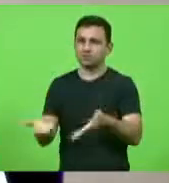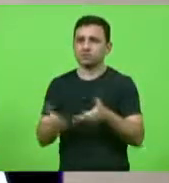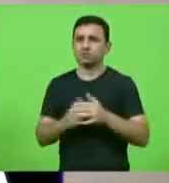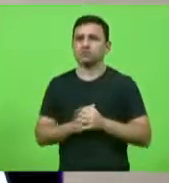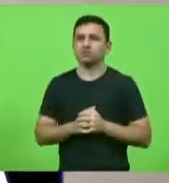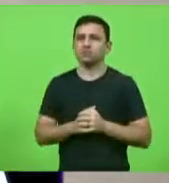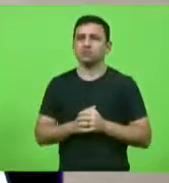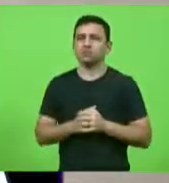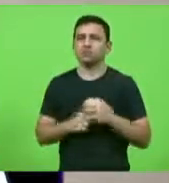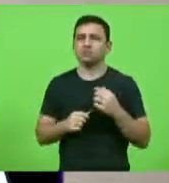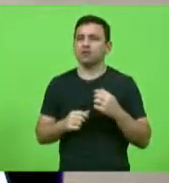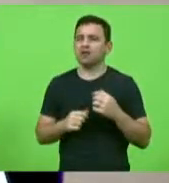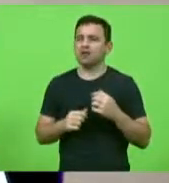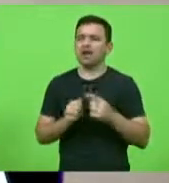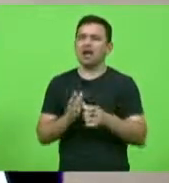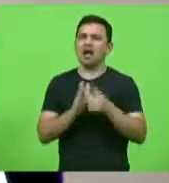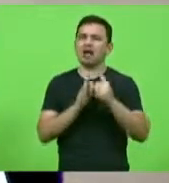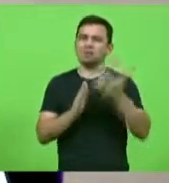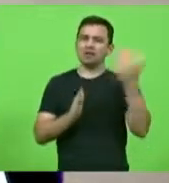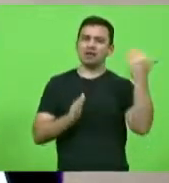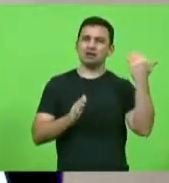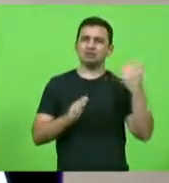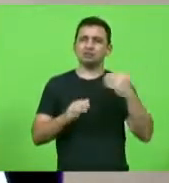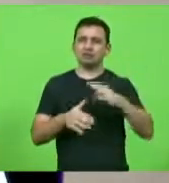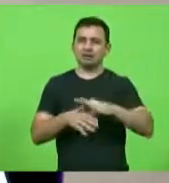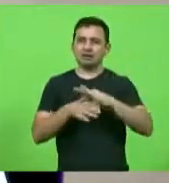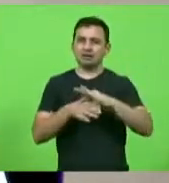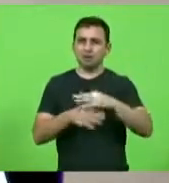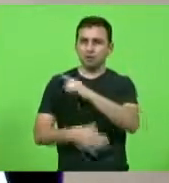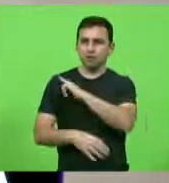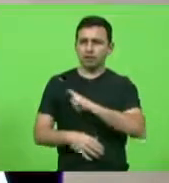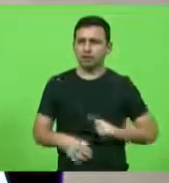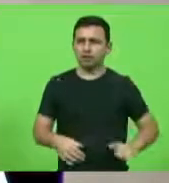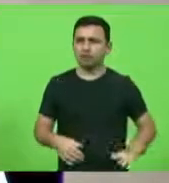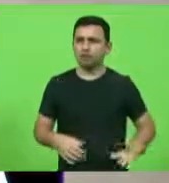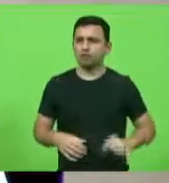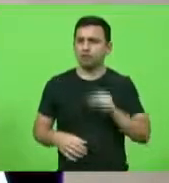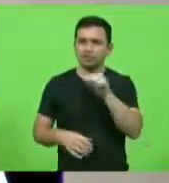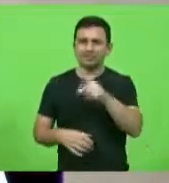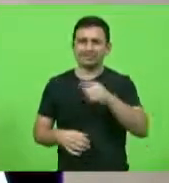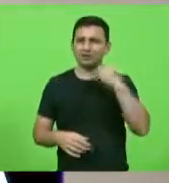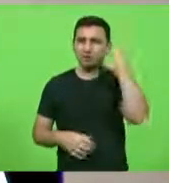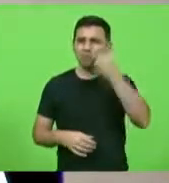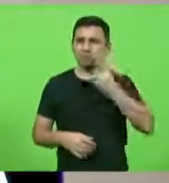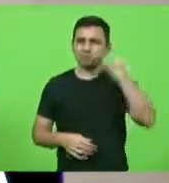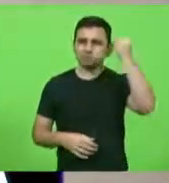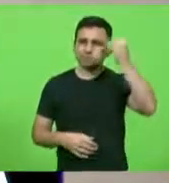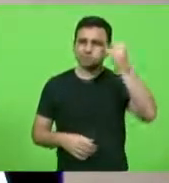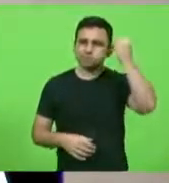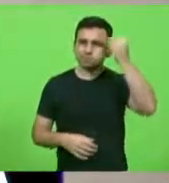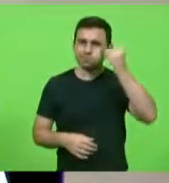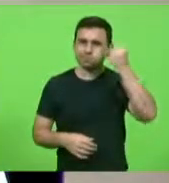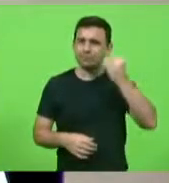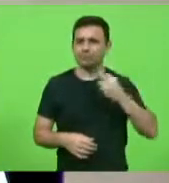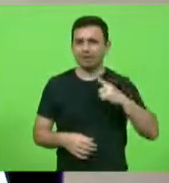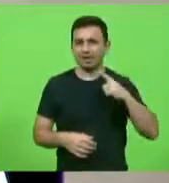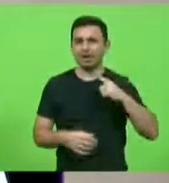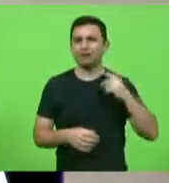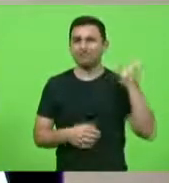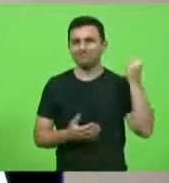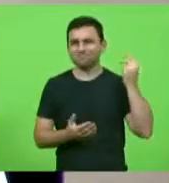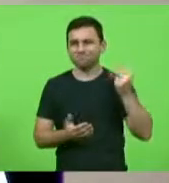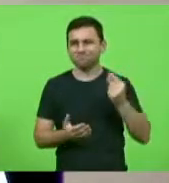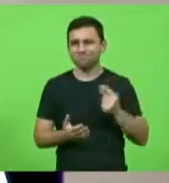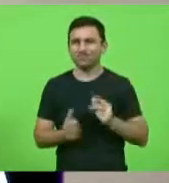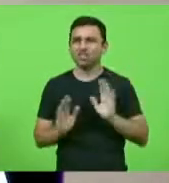Vossa Excelência. Antes mesmo da liderança no governo, o senhor é um deputado muito experiente, que traz consigo a bagagem de já ter